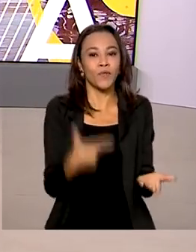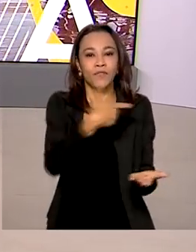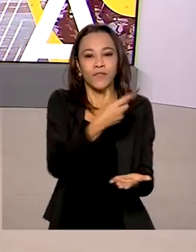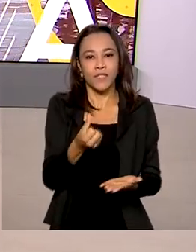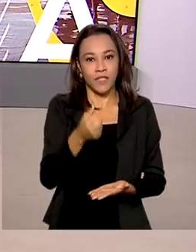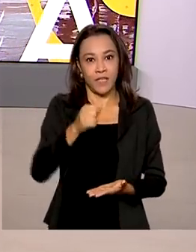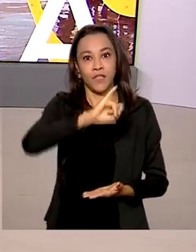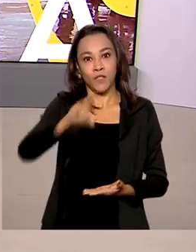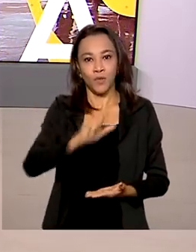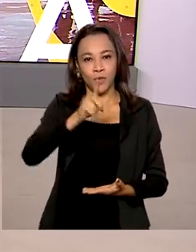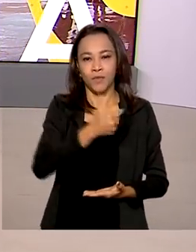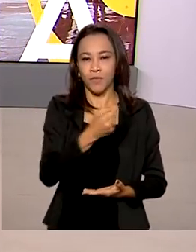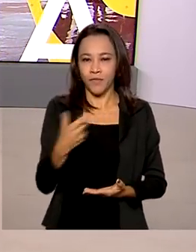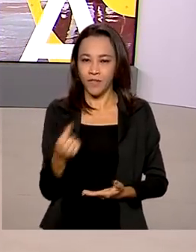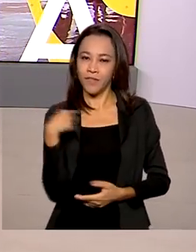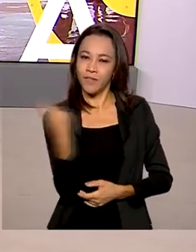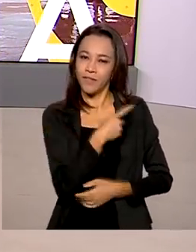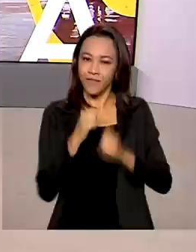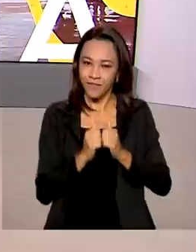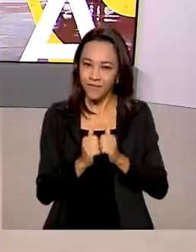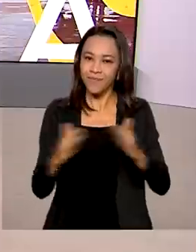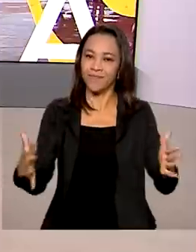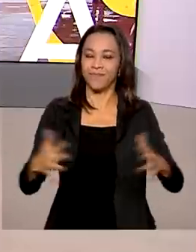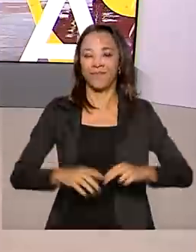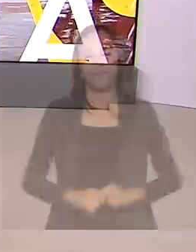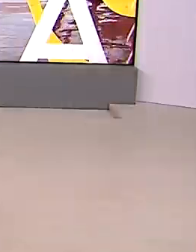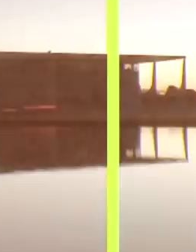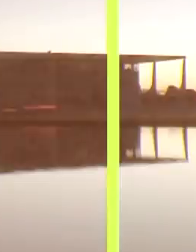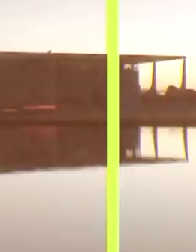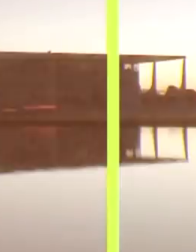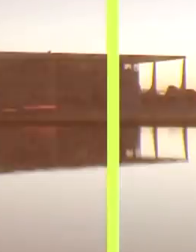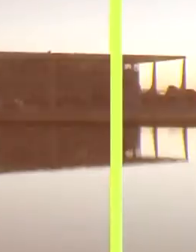julho de 2021, o Brasil em Dia já está no ar.